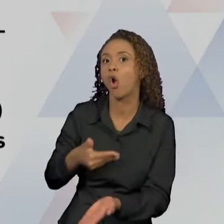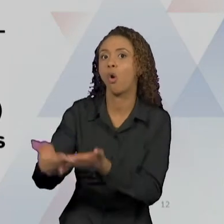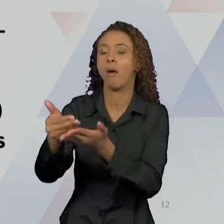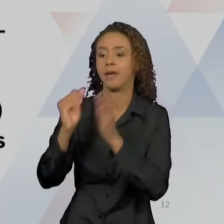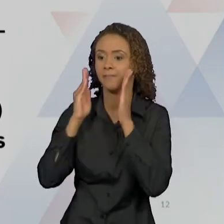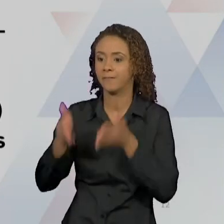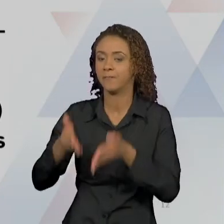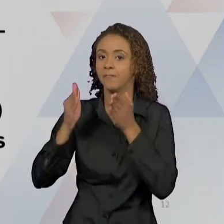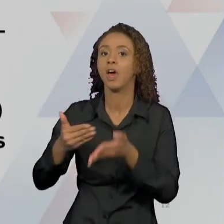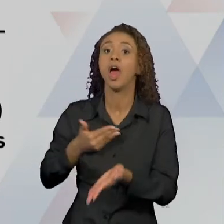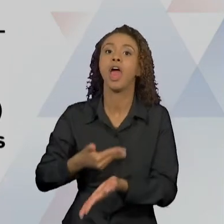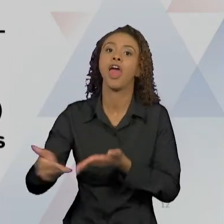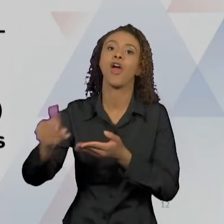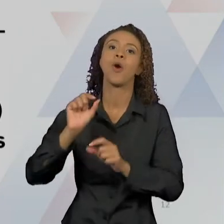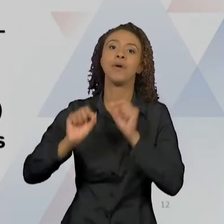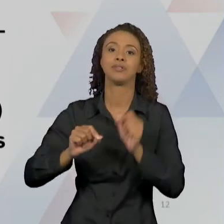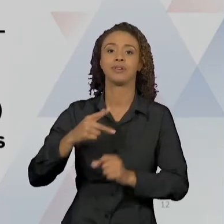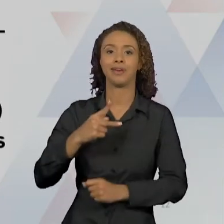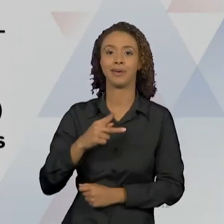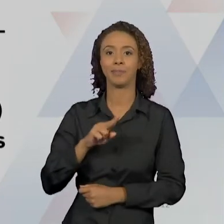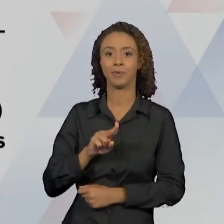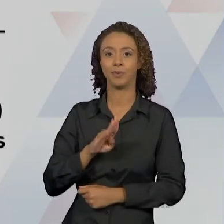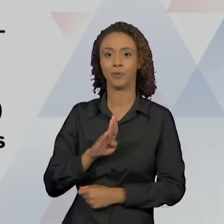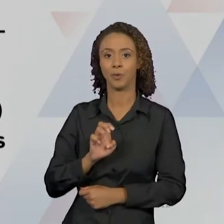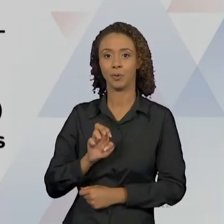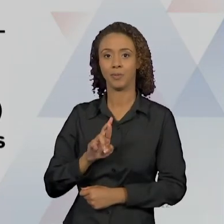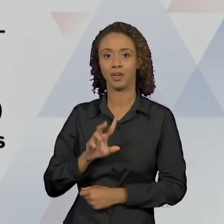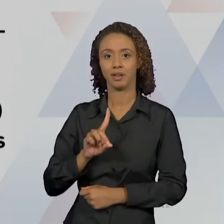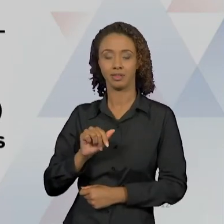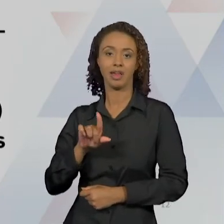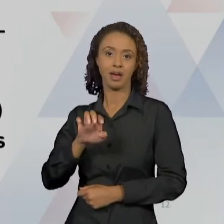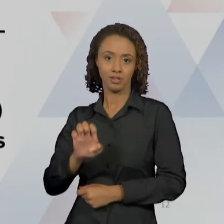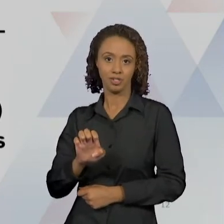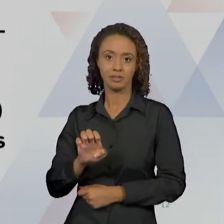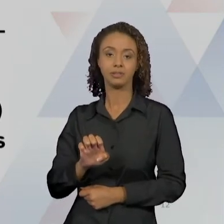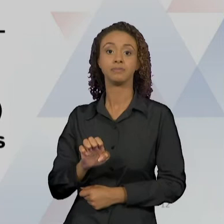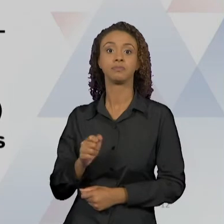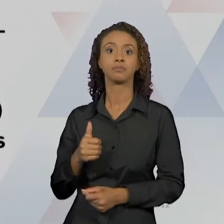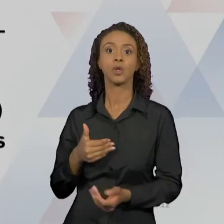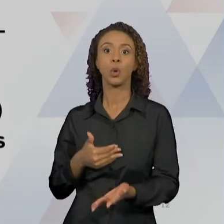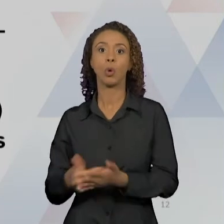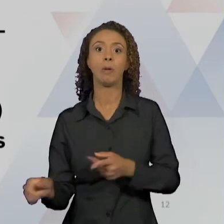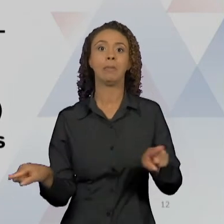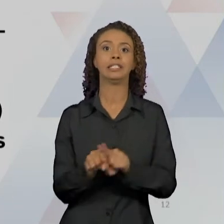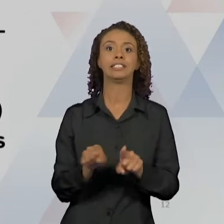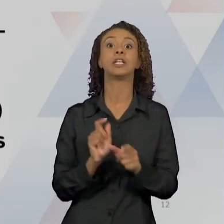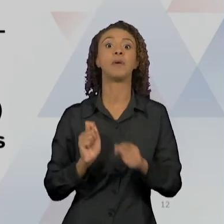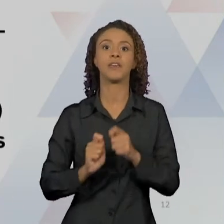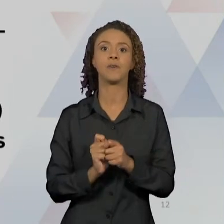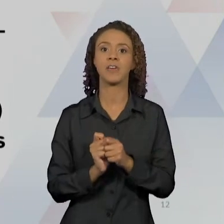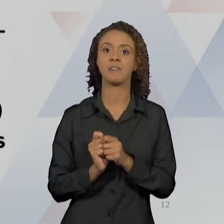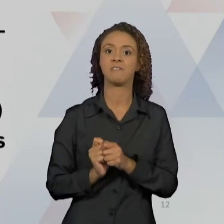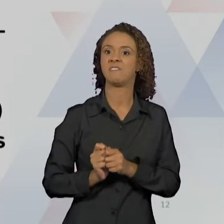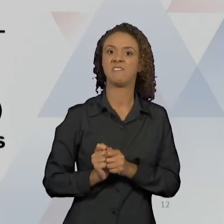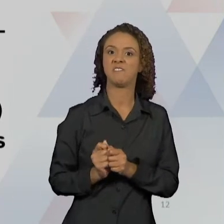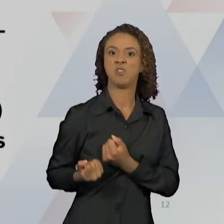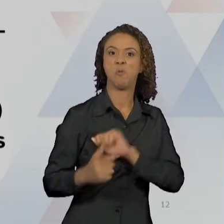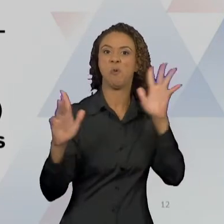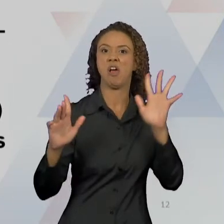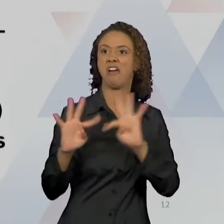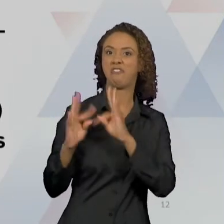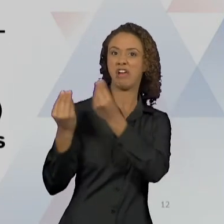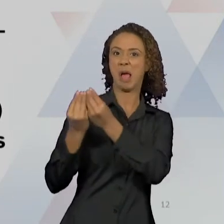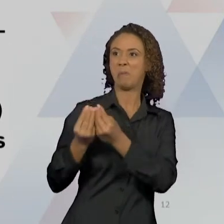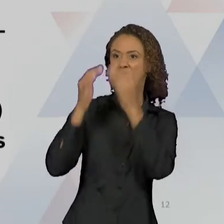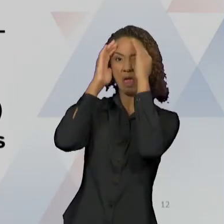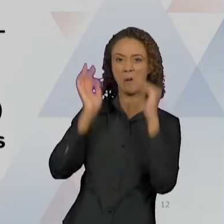Nessa ideia de reedição de conflitos com as figuras parentais de autoridade. Então, é muito comum a gente ouvir